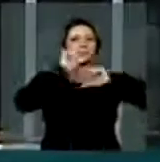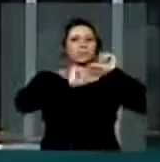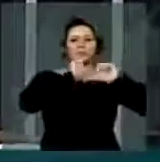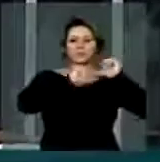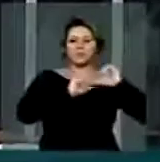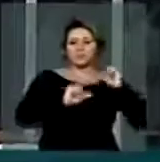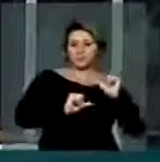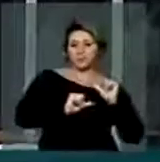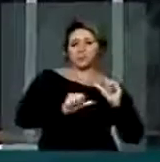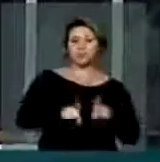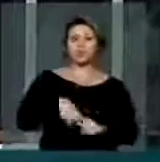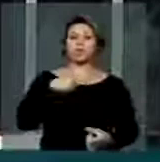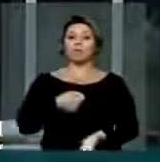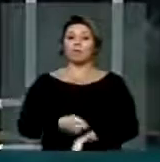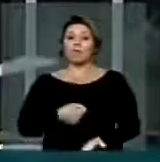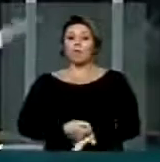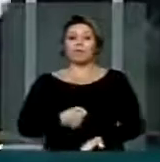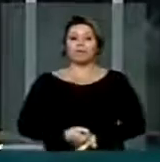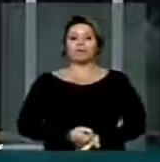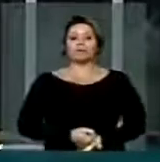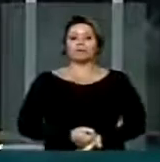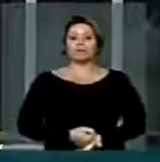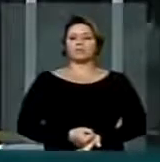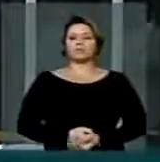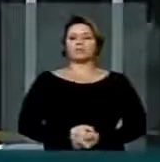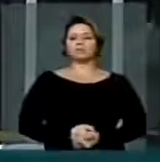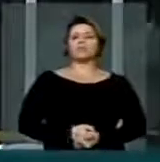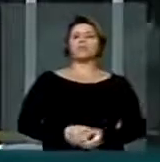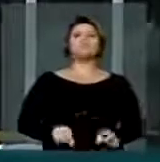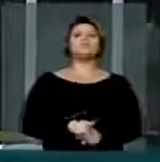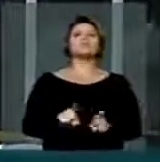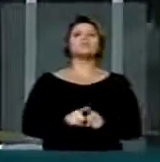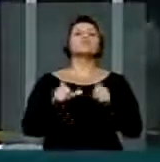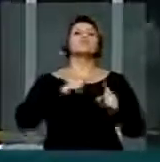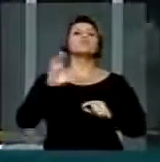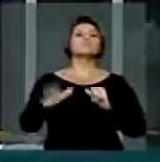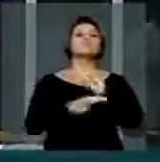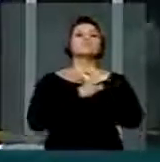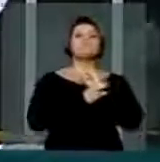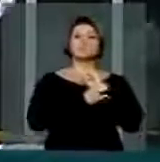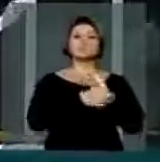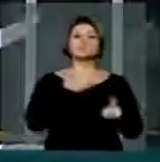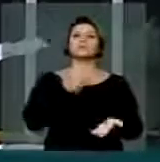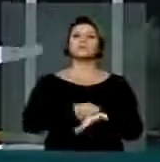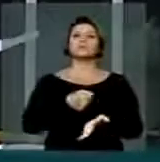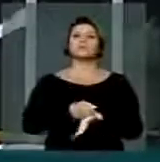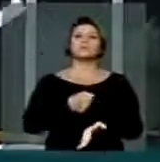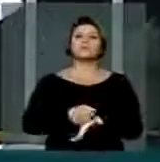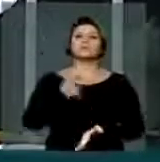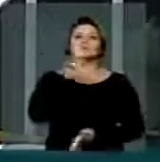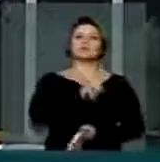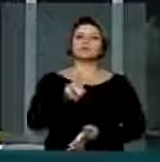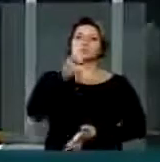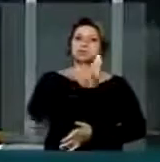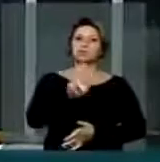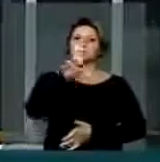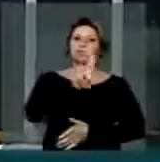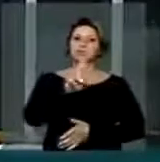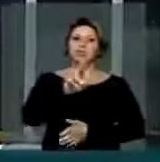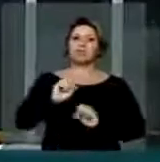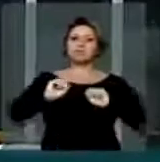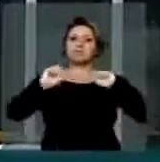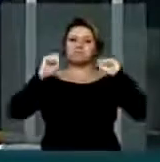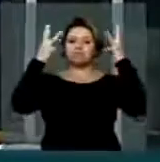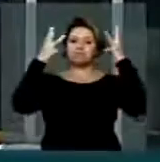nosso projeto como obrigatório, como sistema de segurança que é obrigatório para o funcionamento dessas casas e espetáculos,